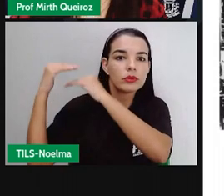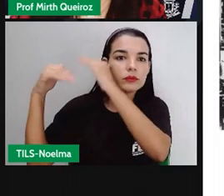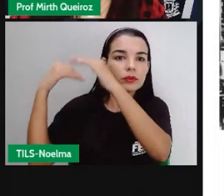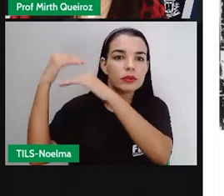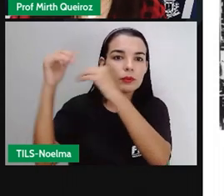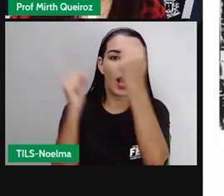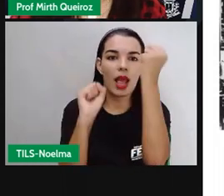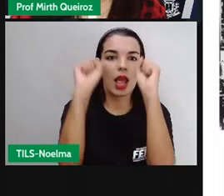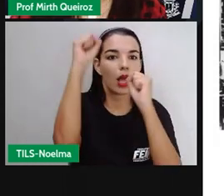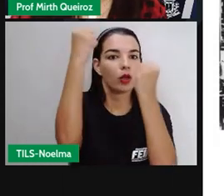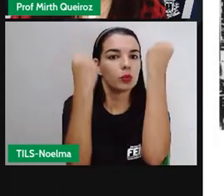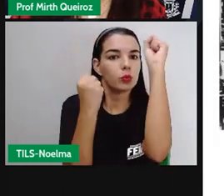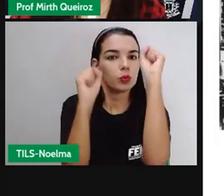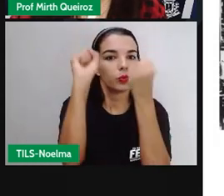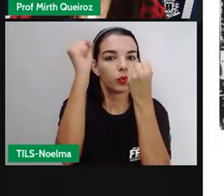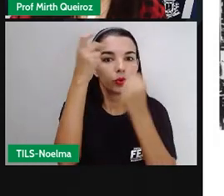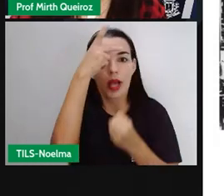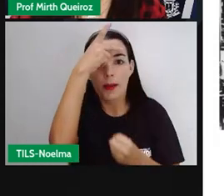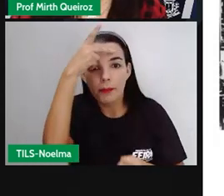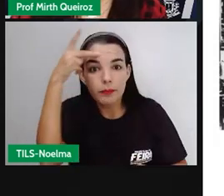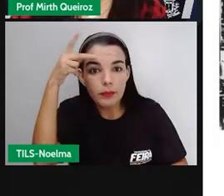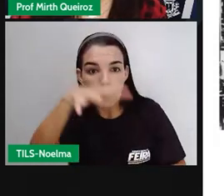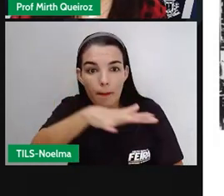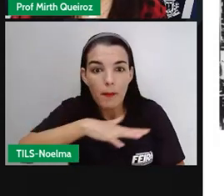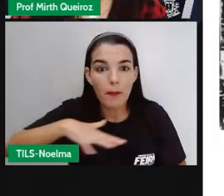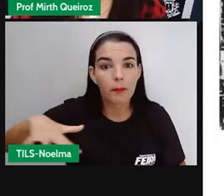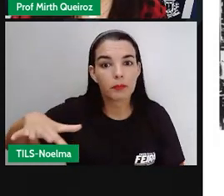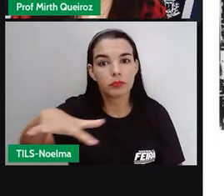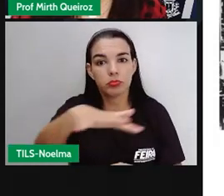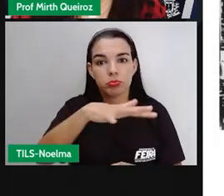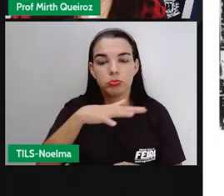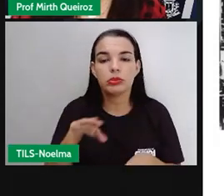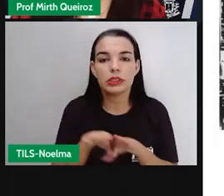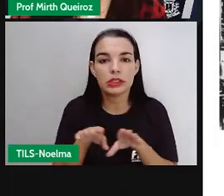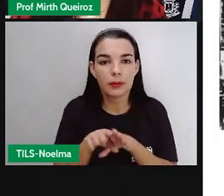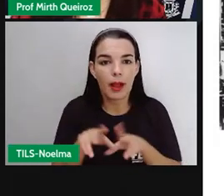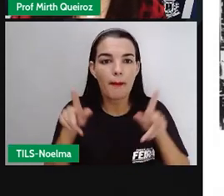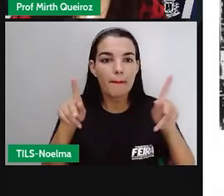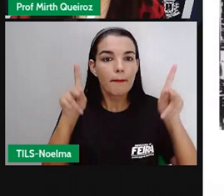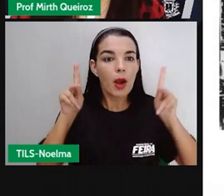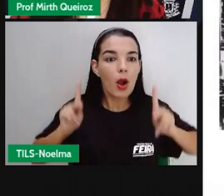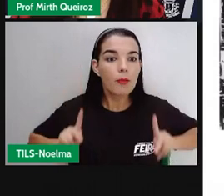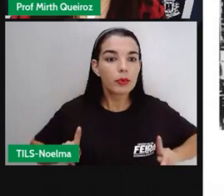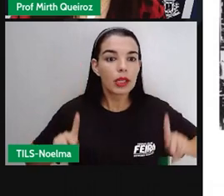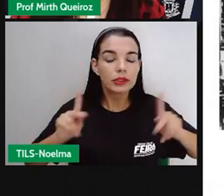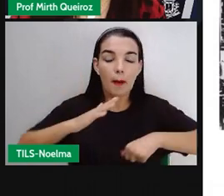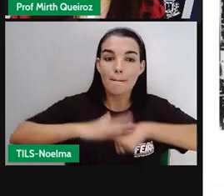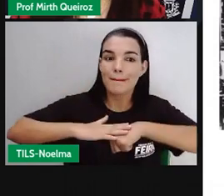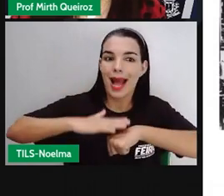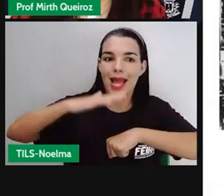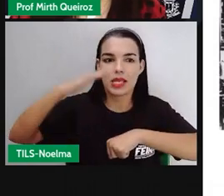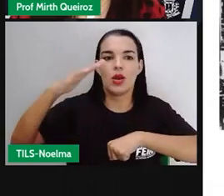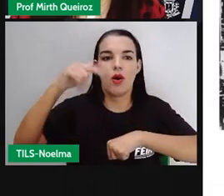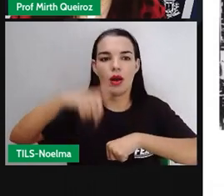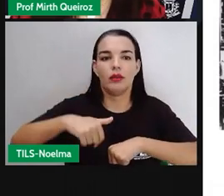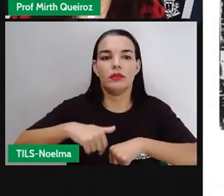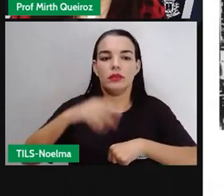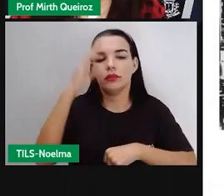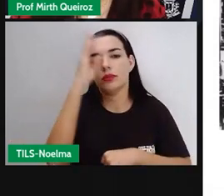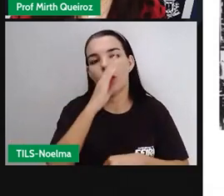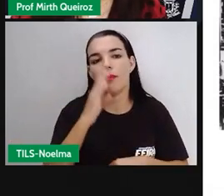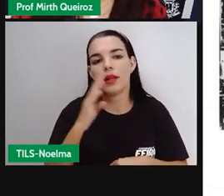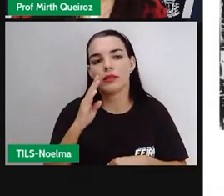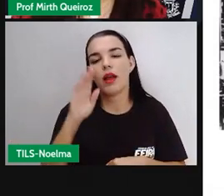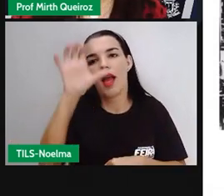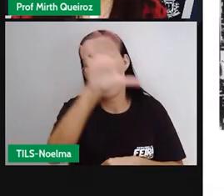população do país, né, justamente porque as pessoas, imigrantes vieram, né, para poder melhorar de